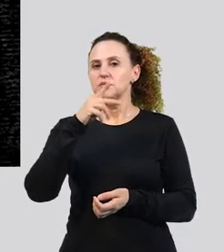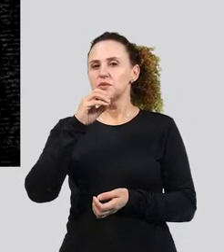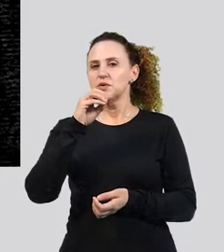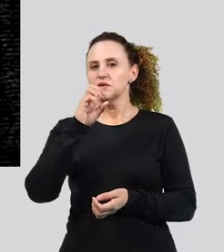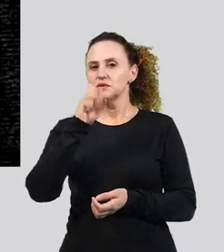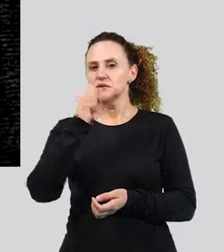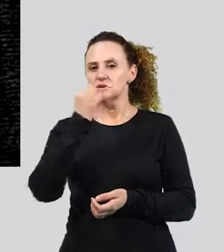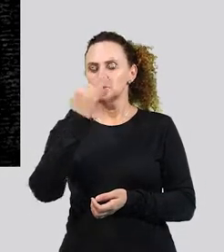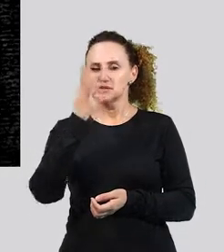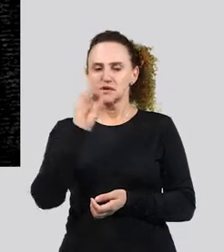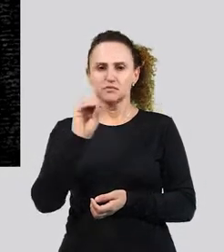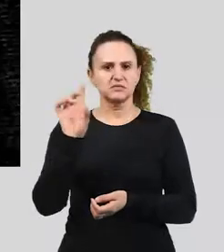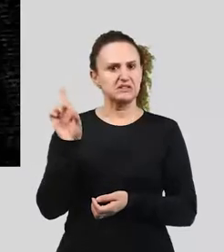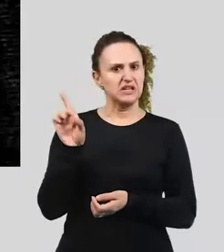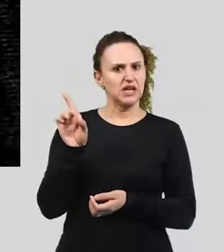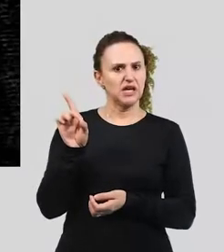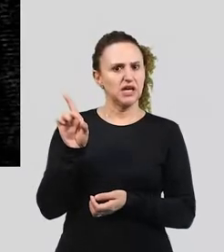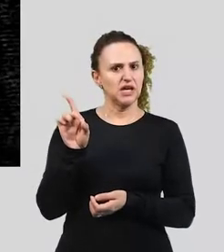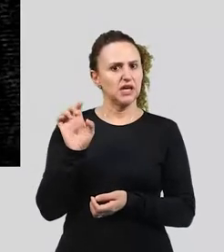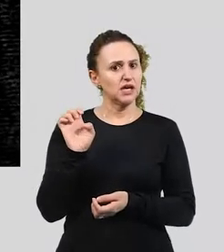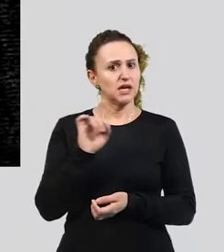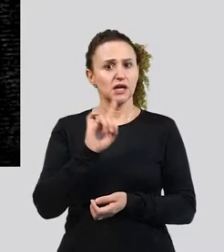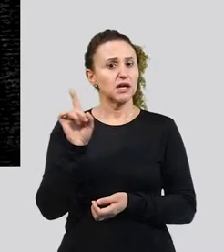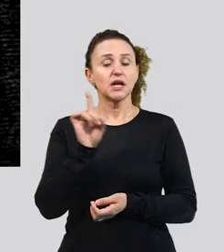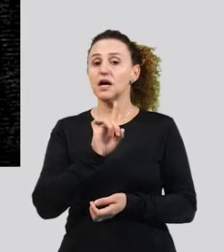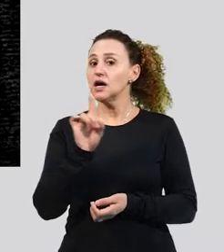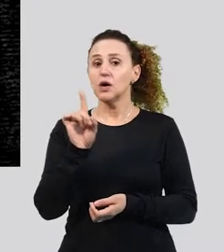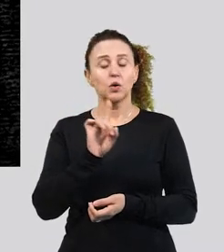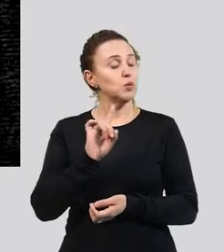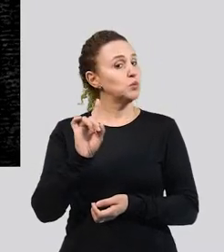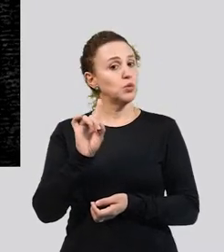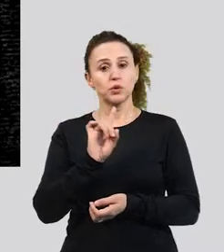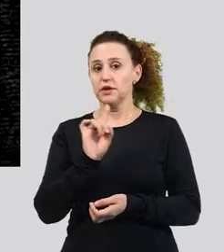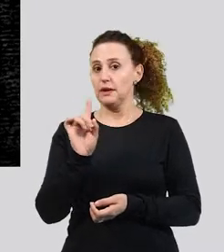Mas aí você fala assim, nossa, professora, mas tem aquele, a gente fala assim, da.